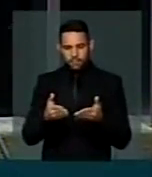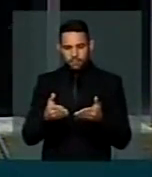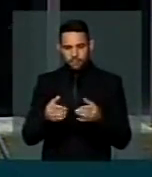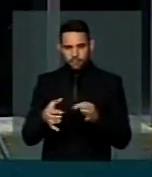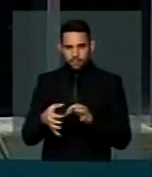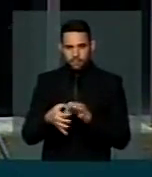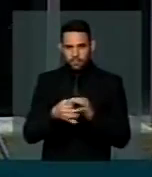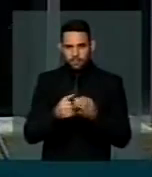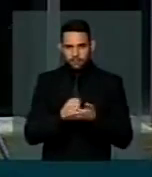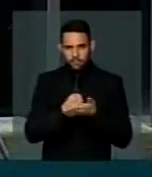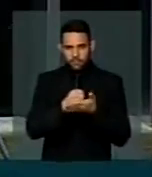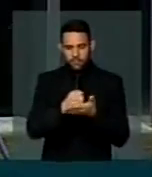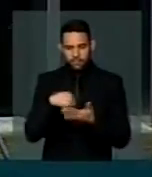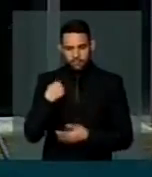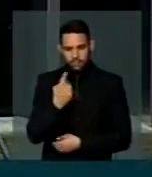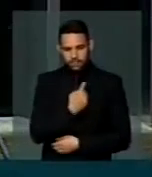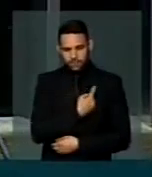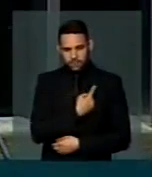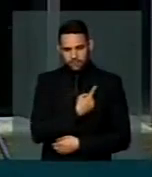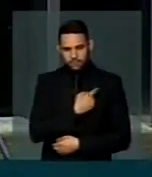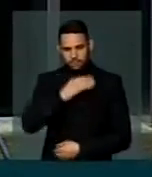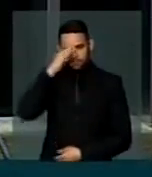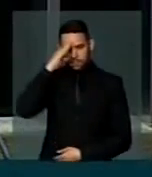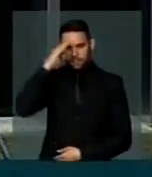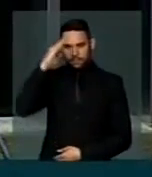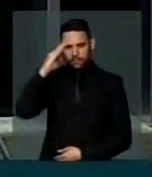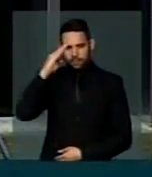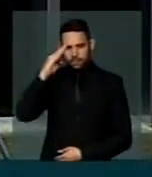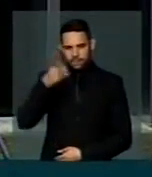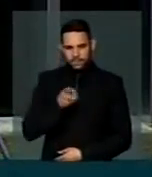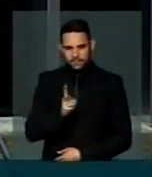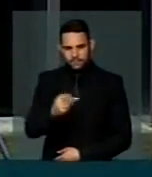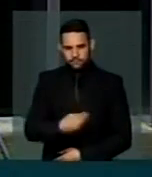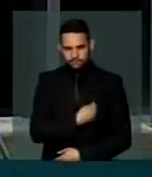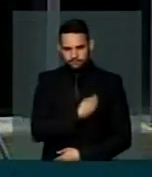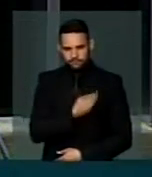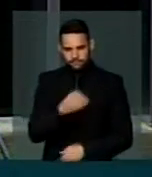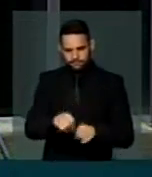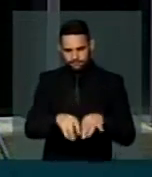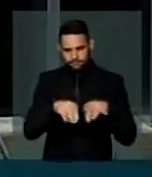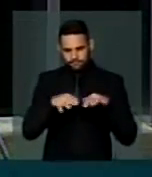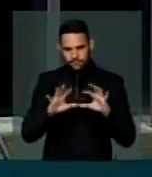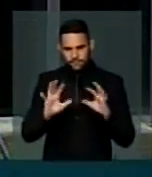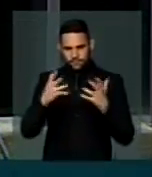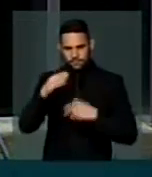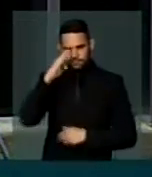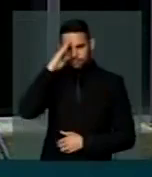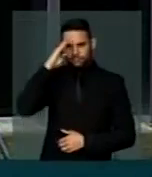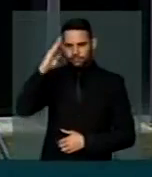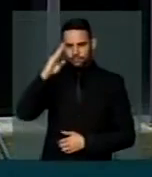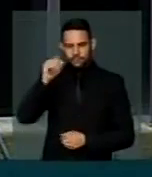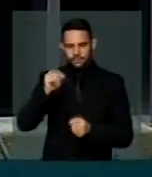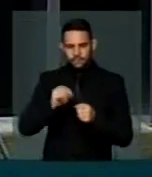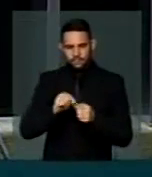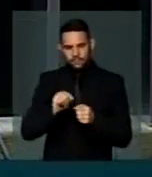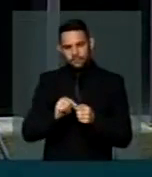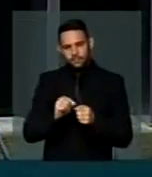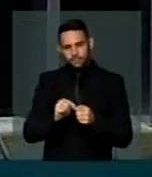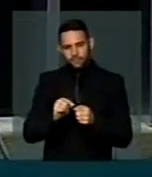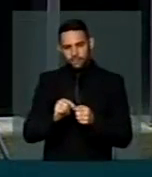intermédio do nosso militar que está aqui sempre presente, honrando as Forças Armadas, completando